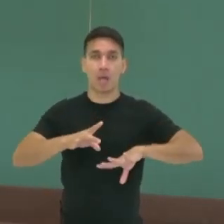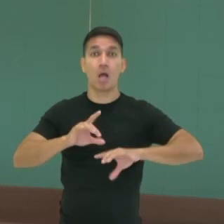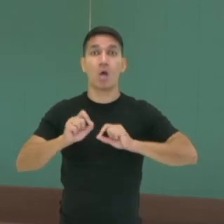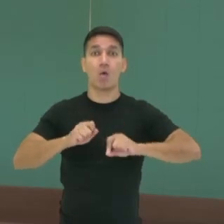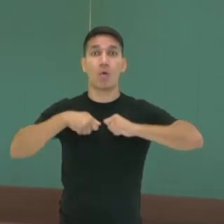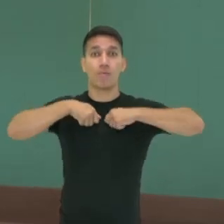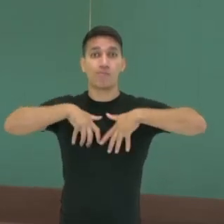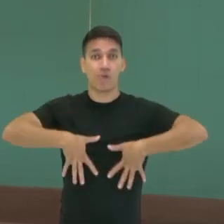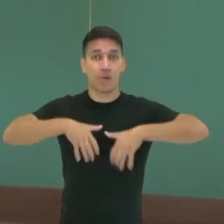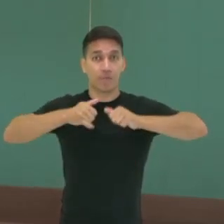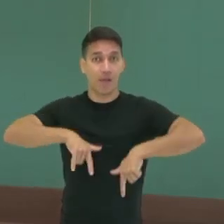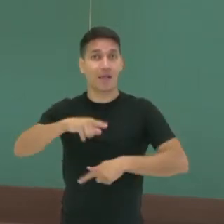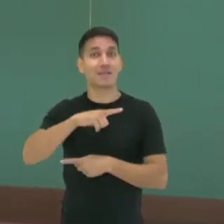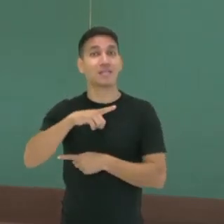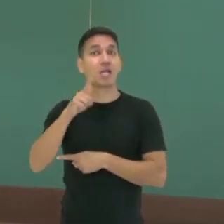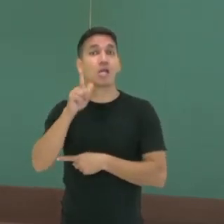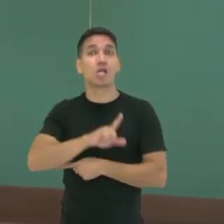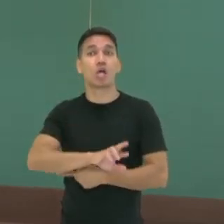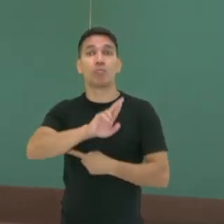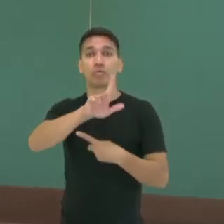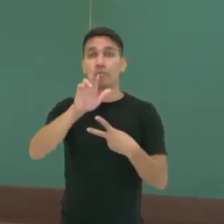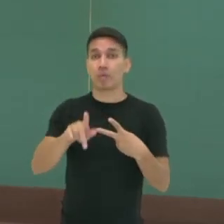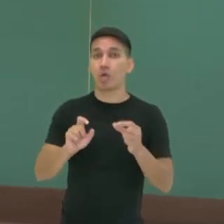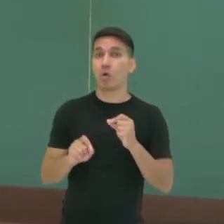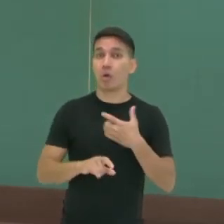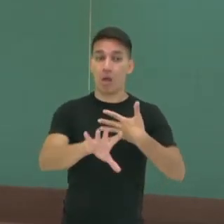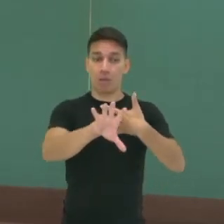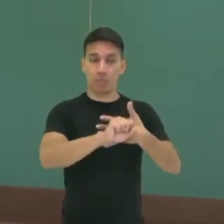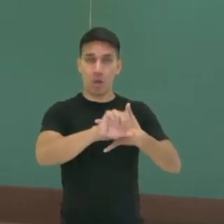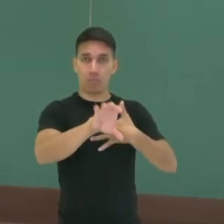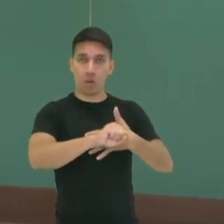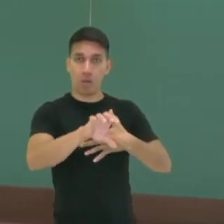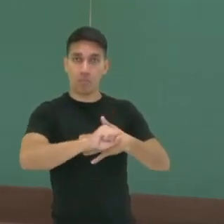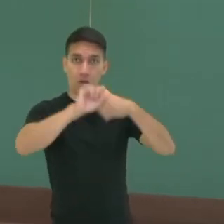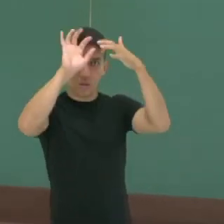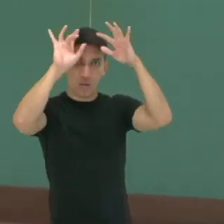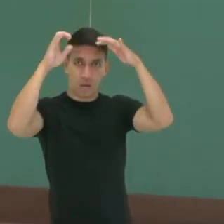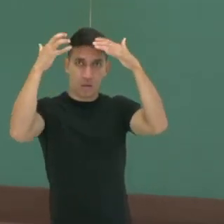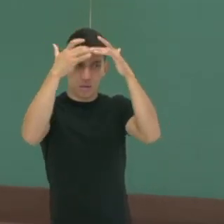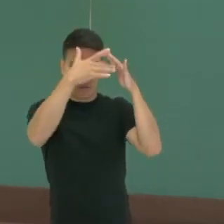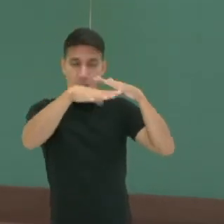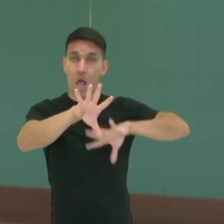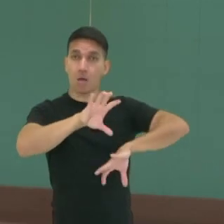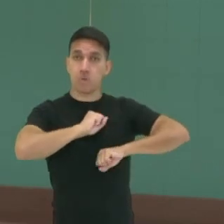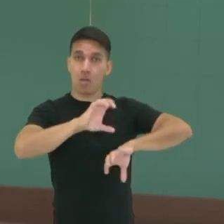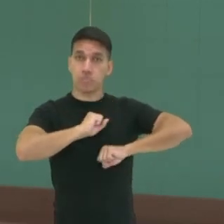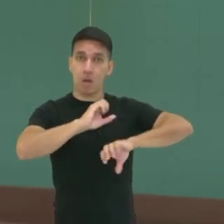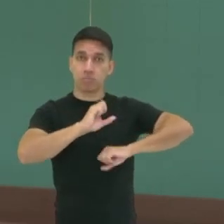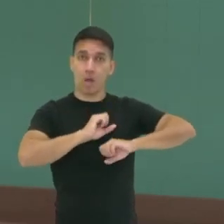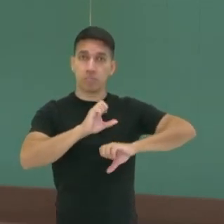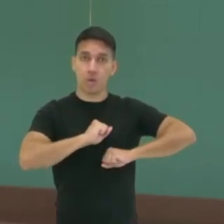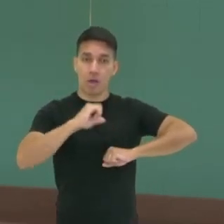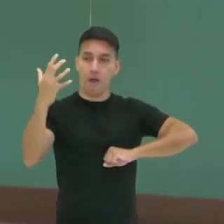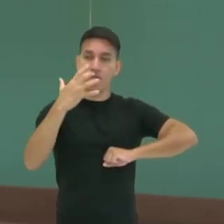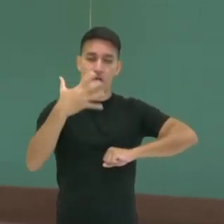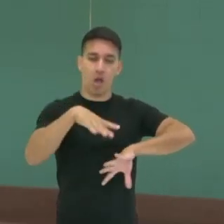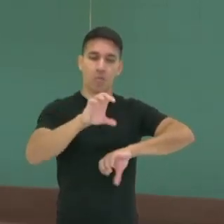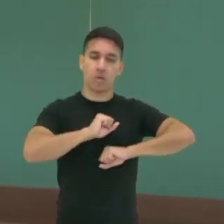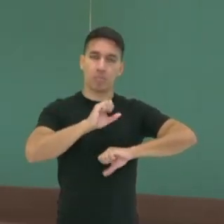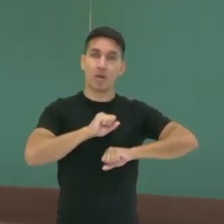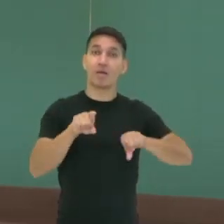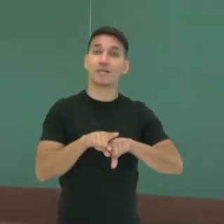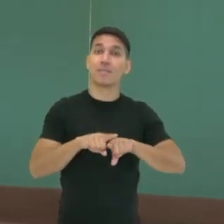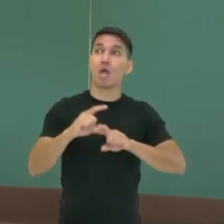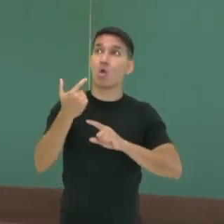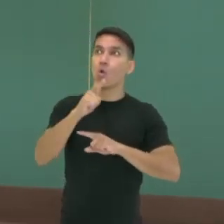Então nós temos dois tipos de neurônios. Os aferentes, que estão associados à captura do estímulo. E os eferentes,